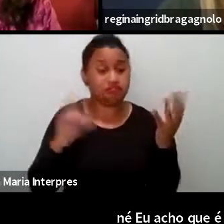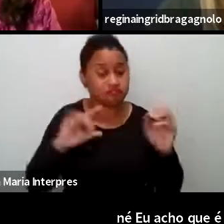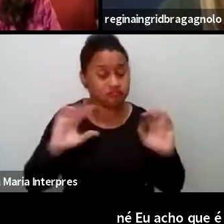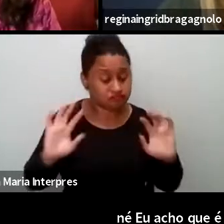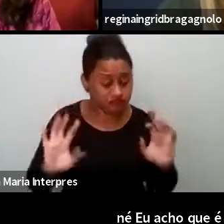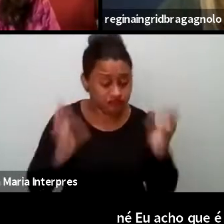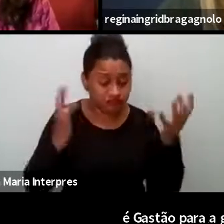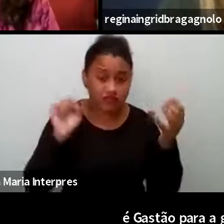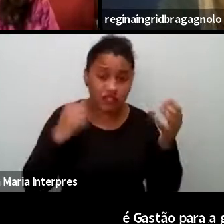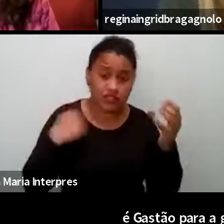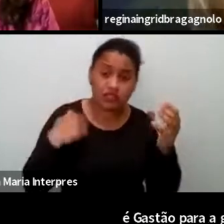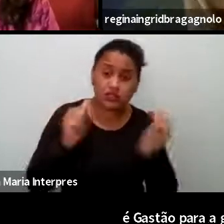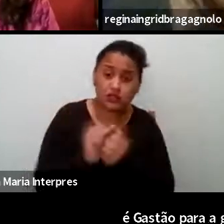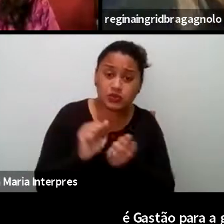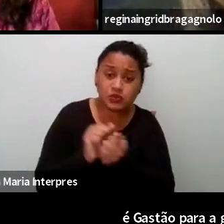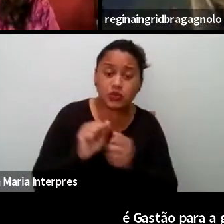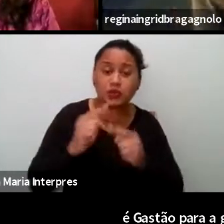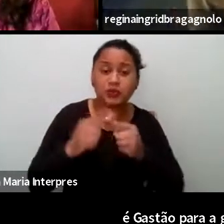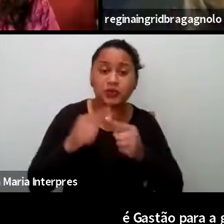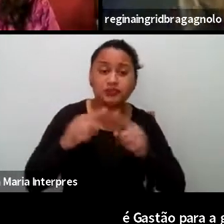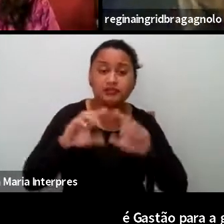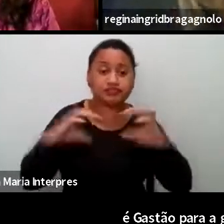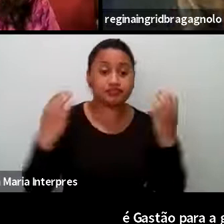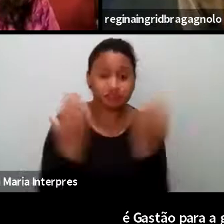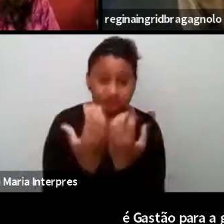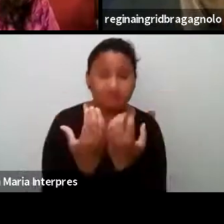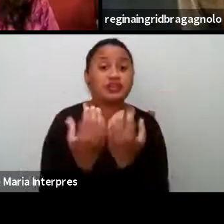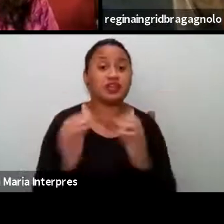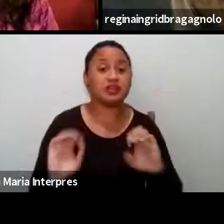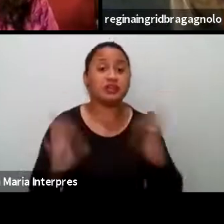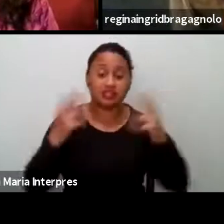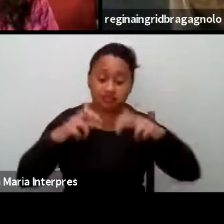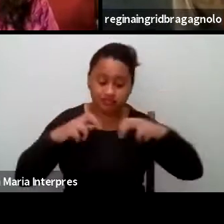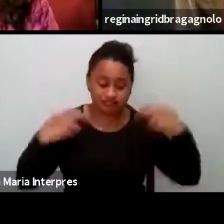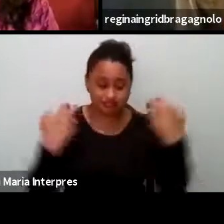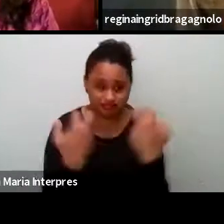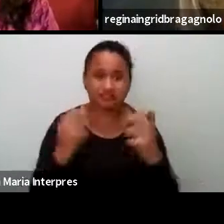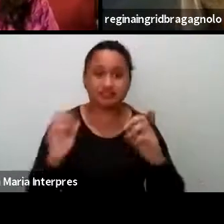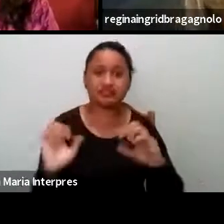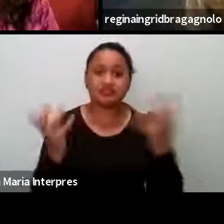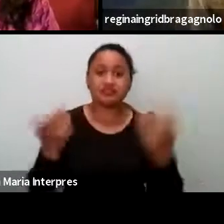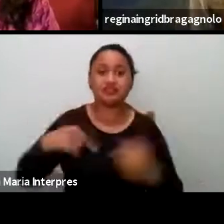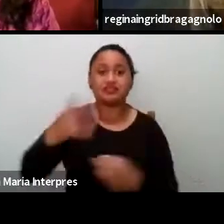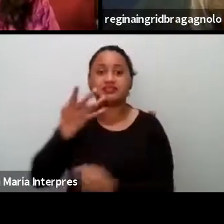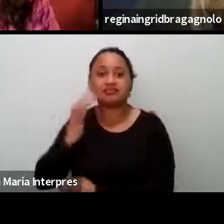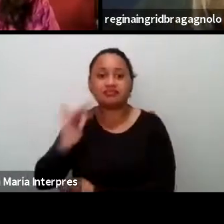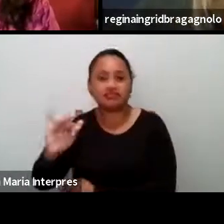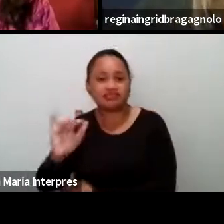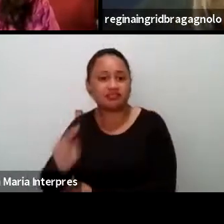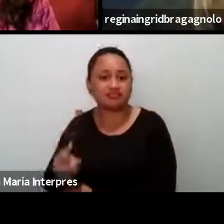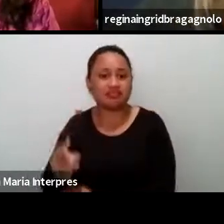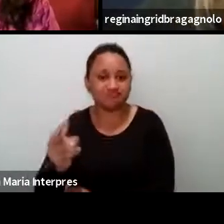celebrar, porque esse congresso aconteceu, essa mesa aconteceu, as nossas crianças continuam,